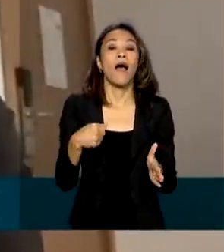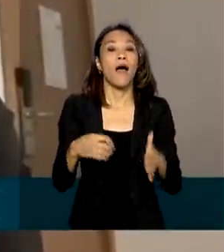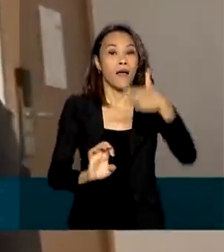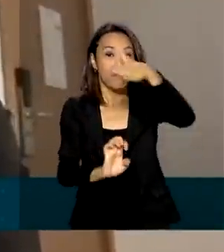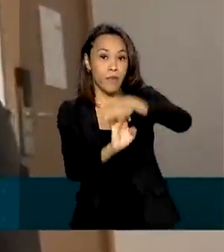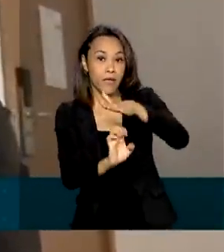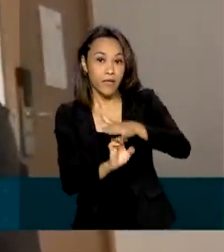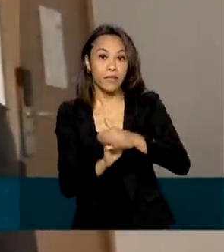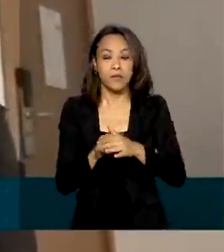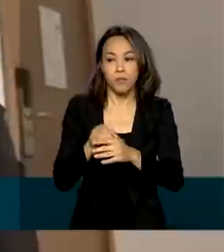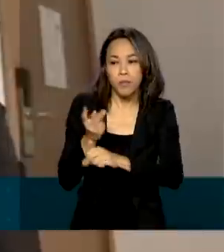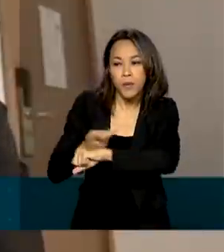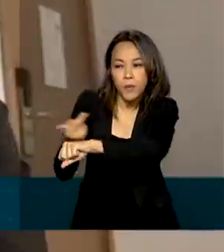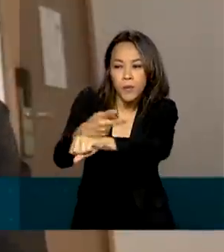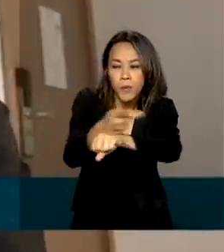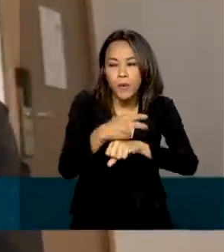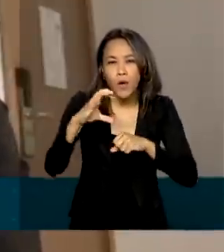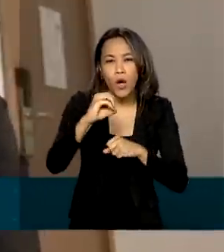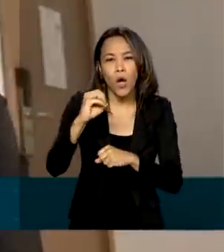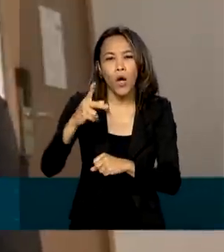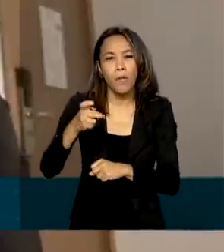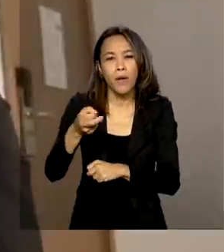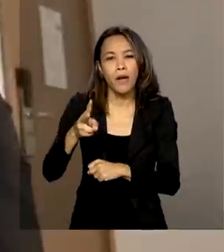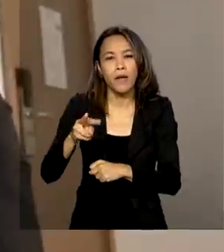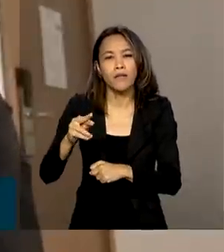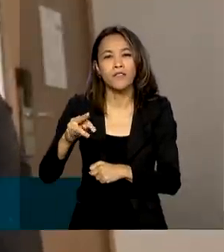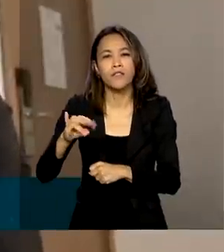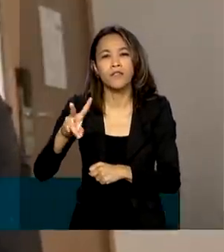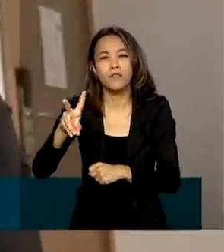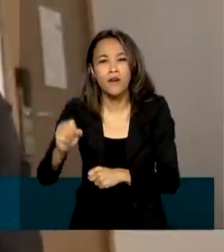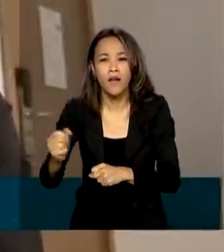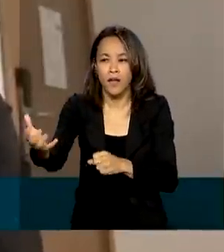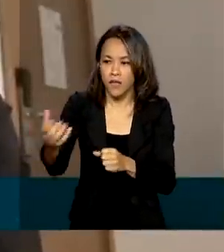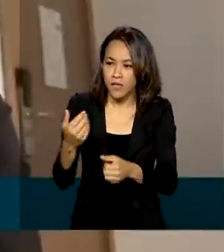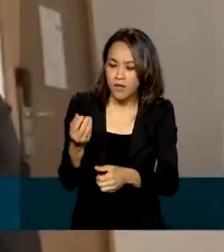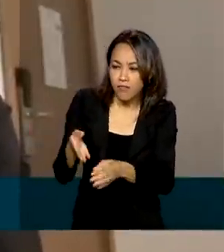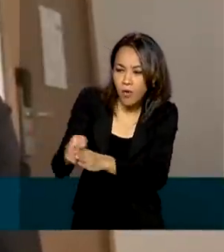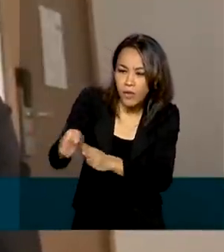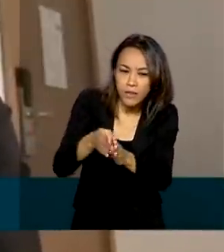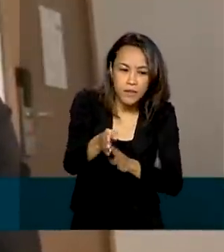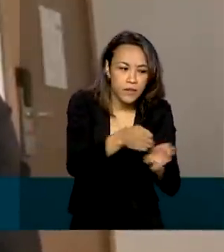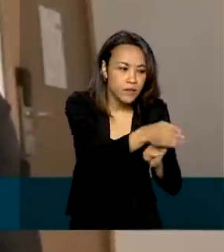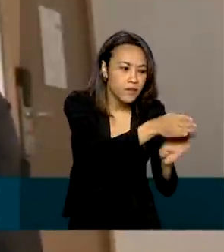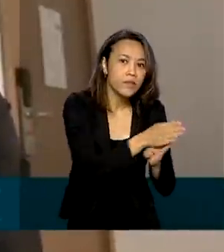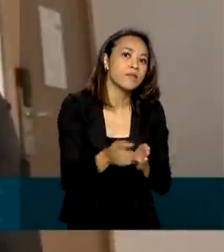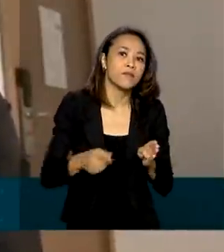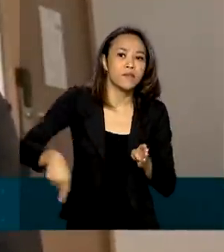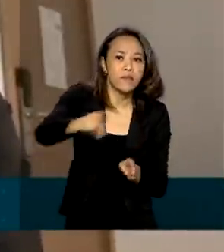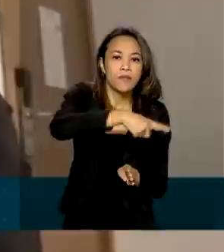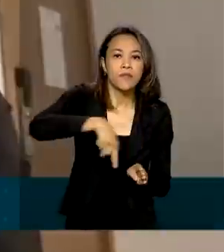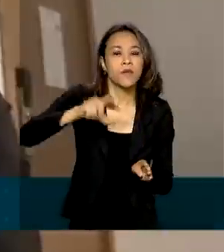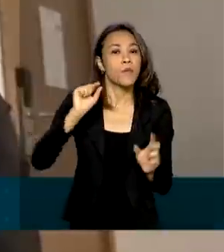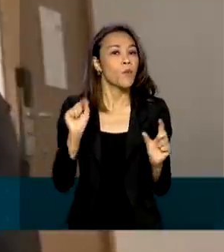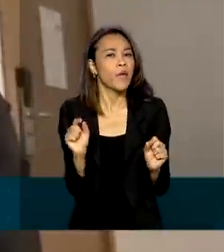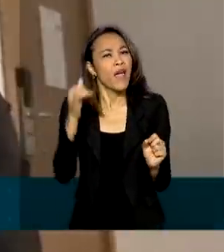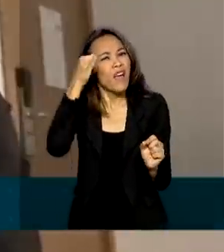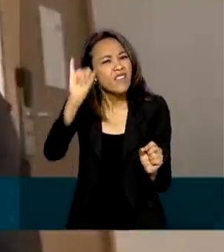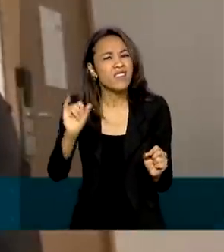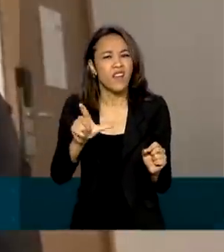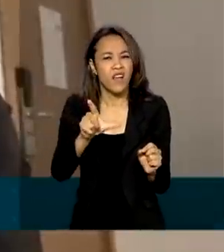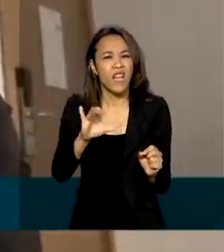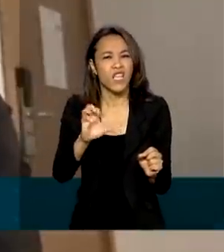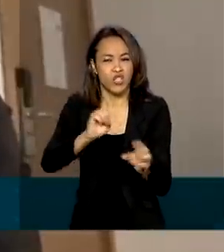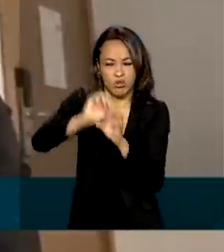trabalham com reciclagem e desenvolver dentro dos nossos colaboradores a filosofia de evitar lixo.